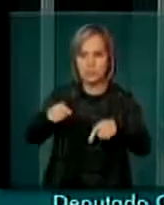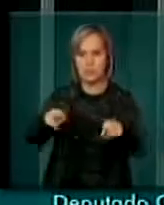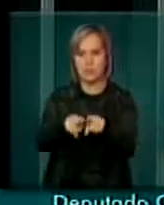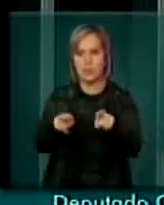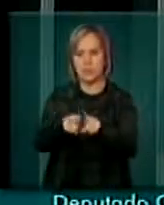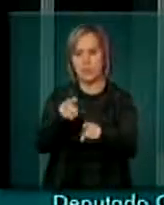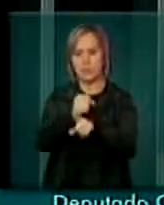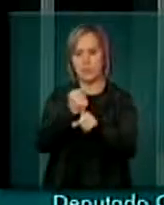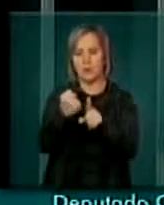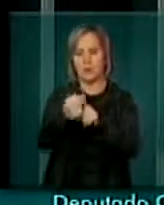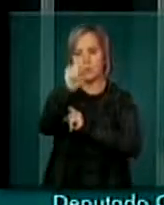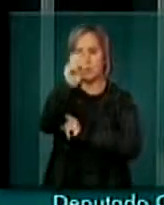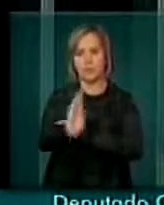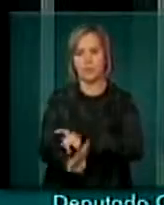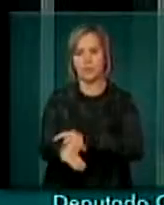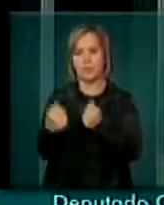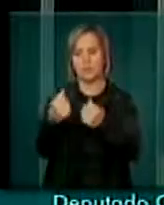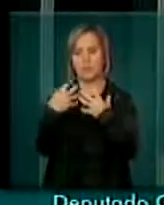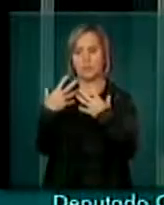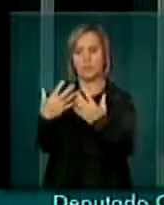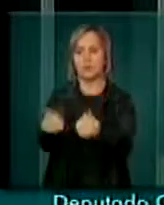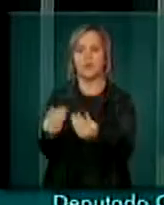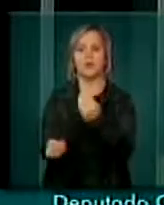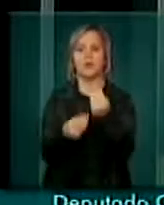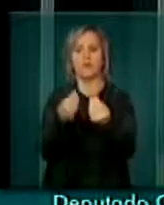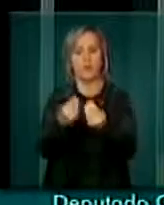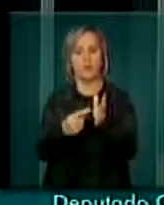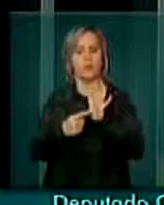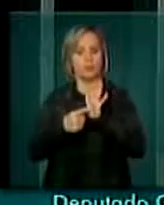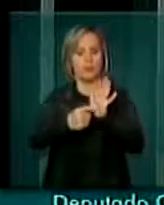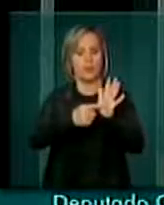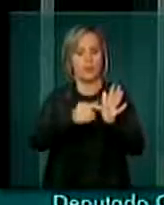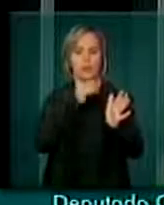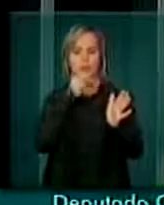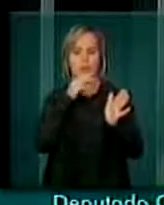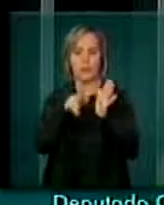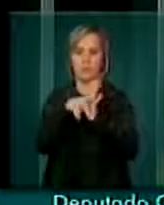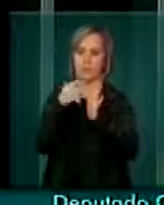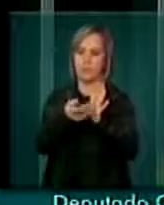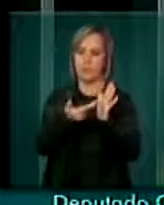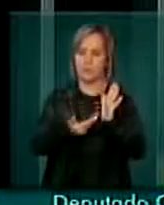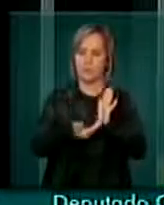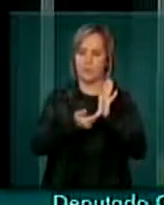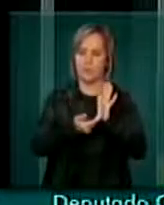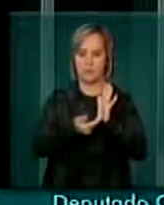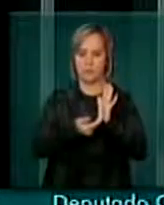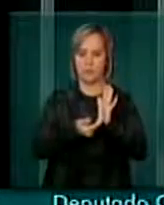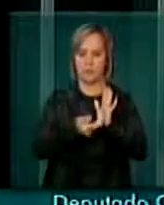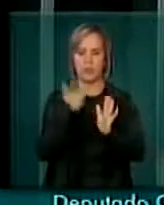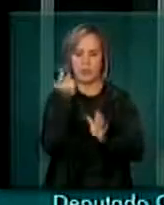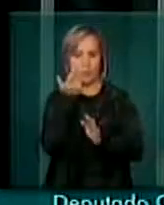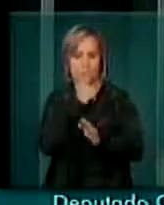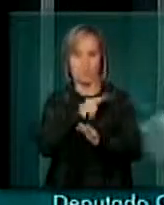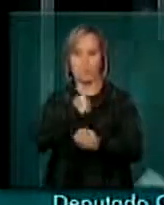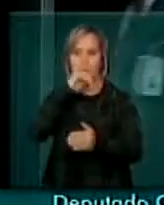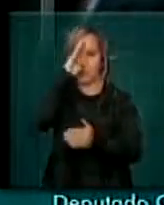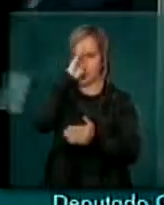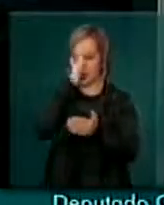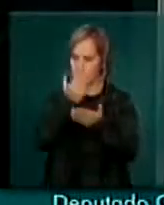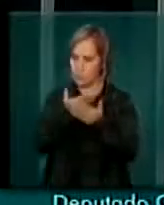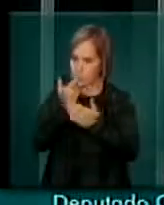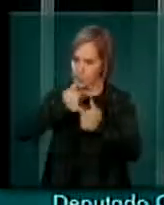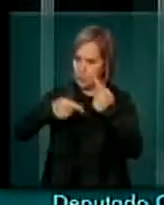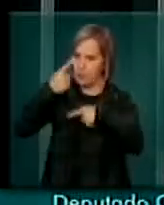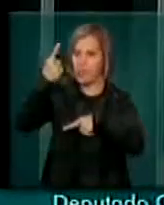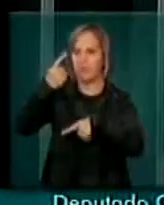precisa receber como gesto dessa legislatura. Entendemos que avançamos, principalmente quando conseguimos aí